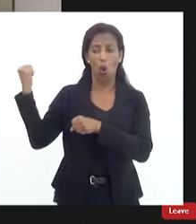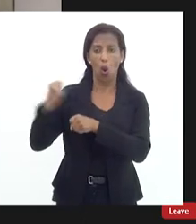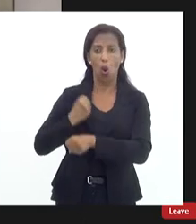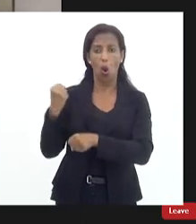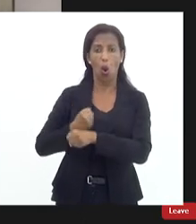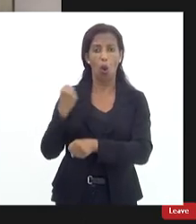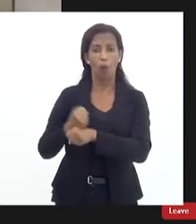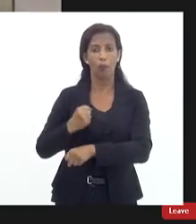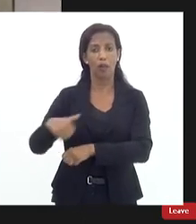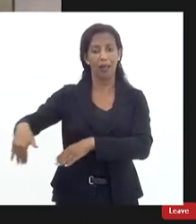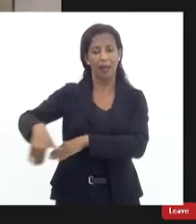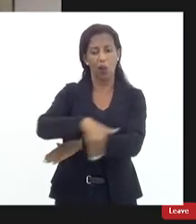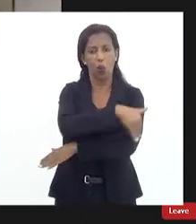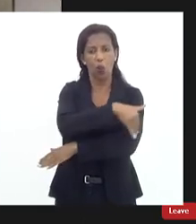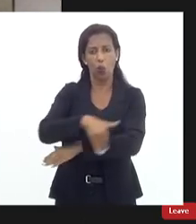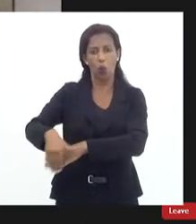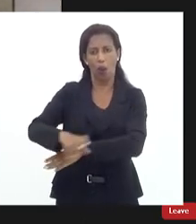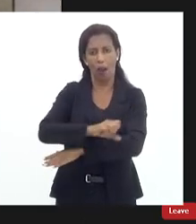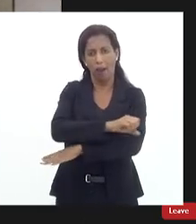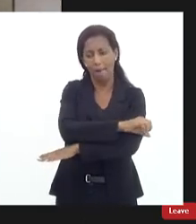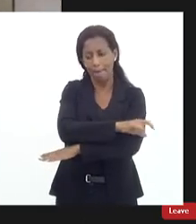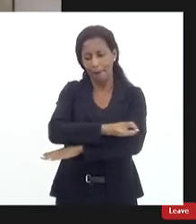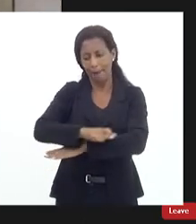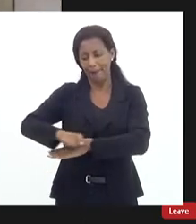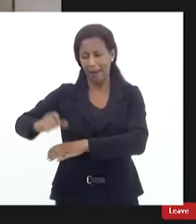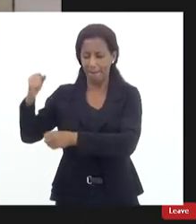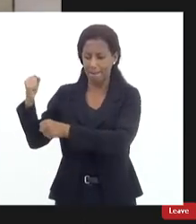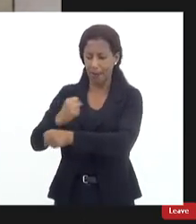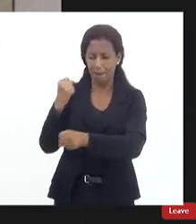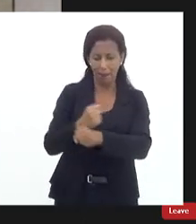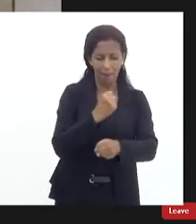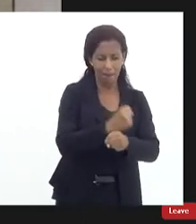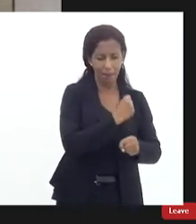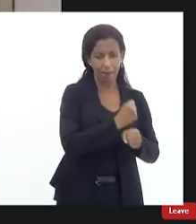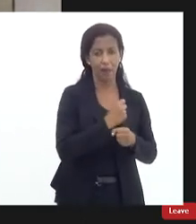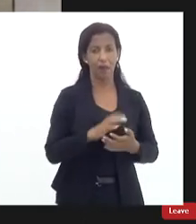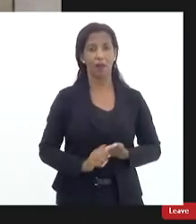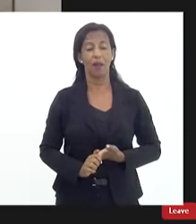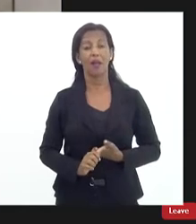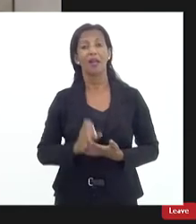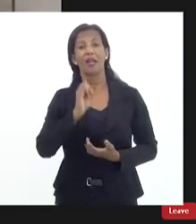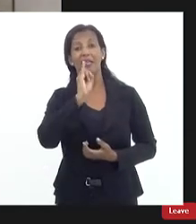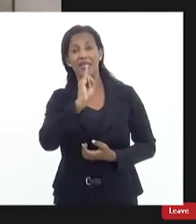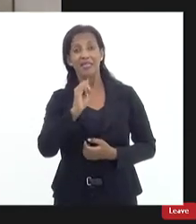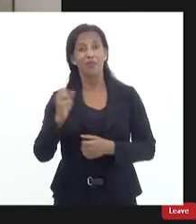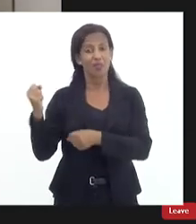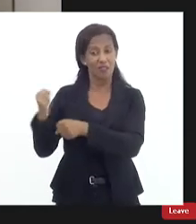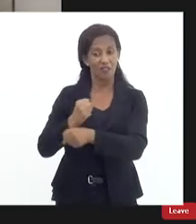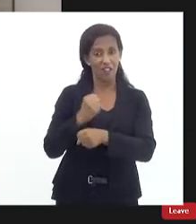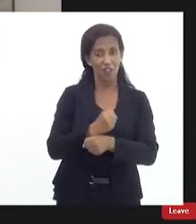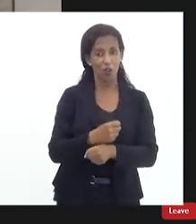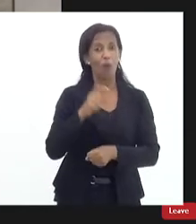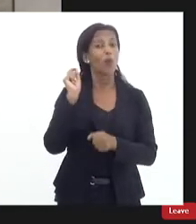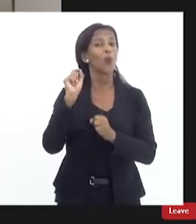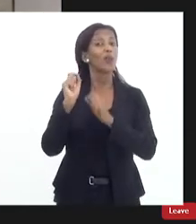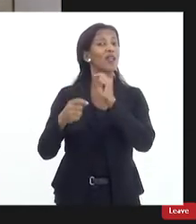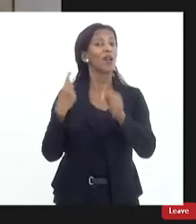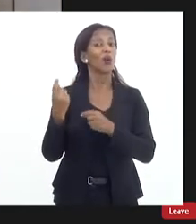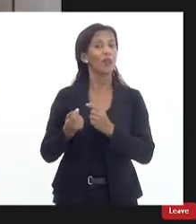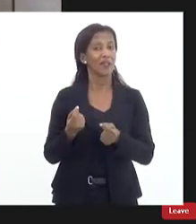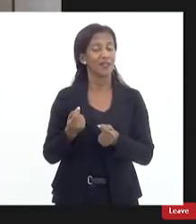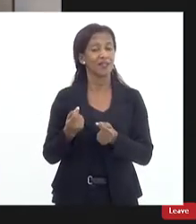rua fazer obra se você faz obra quebrando rua você desgasta o trânsito você interrompe aquela passagem você causa